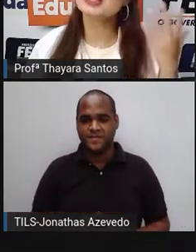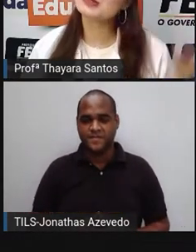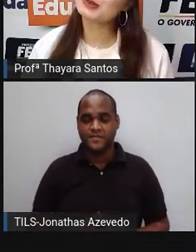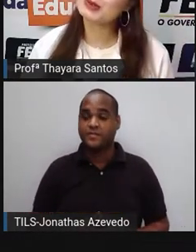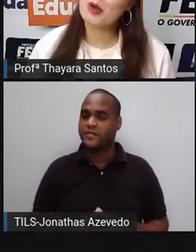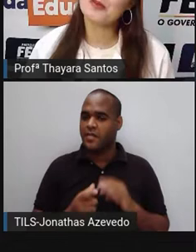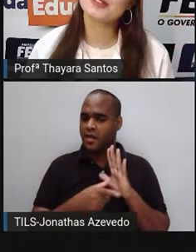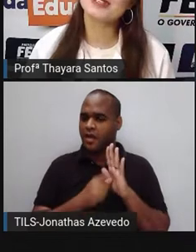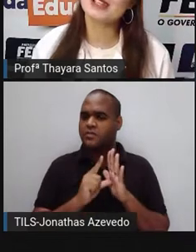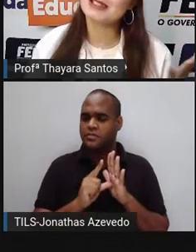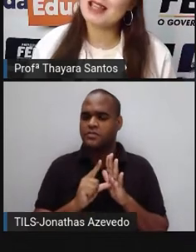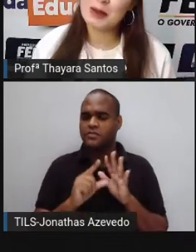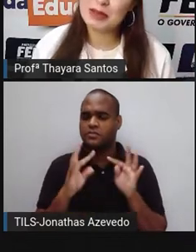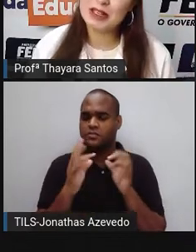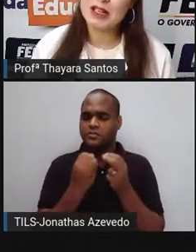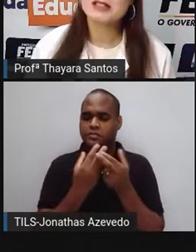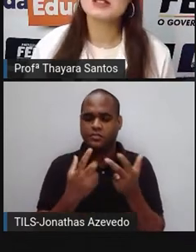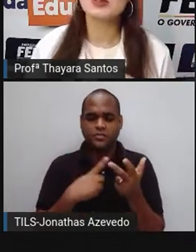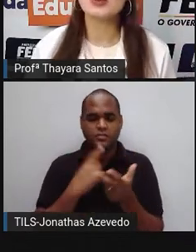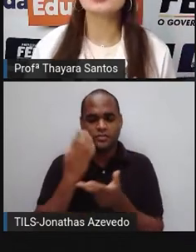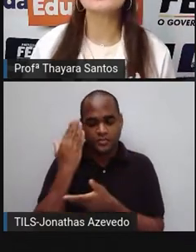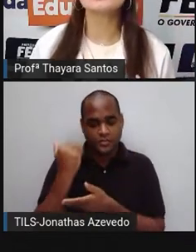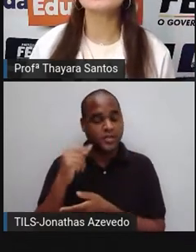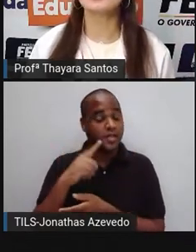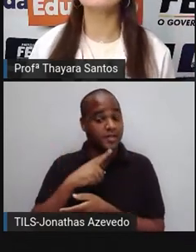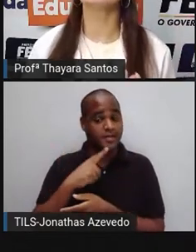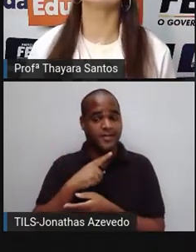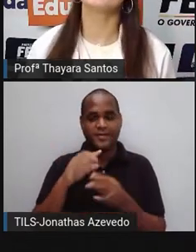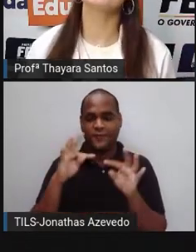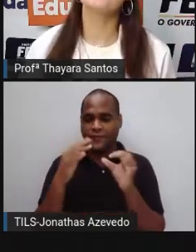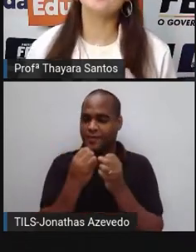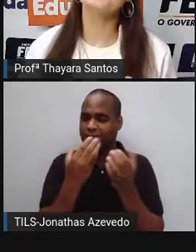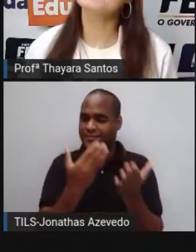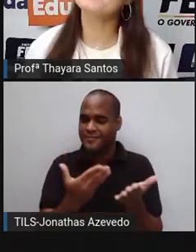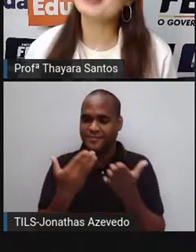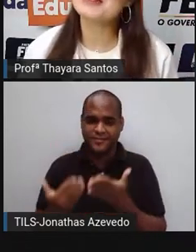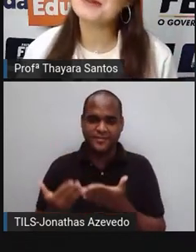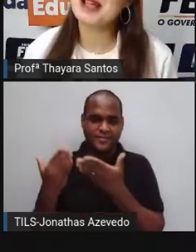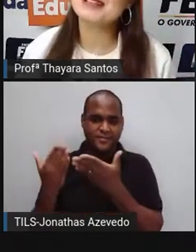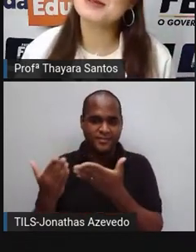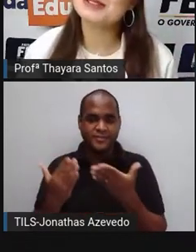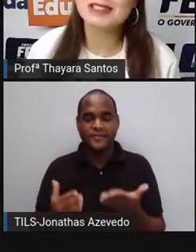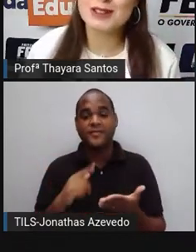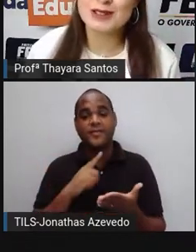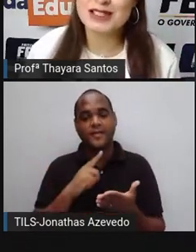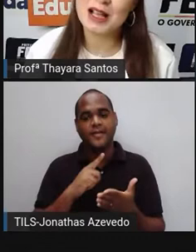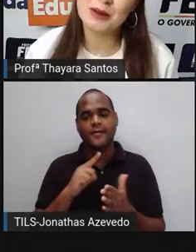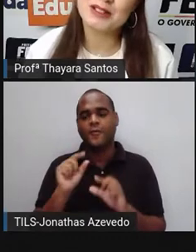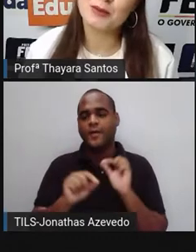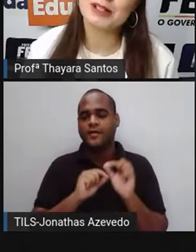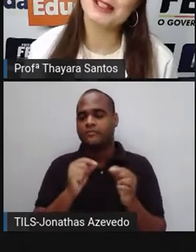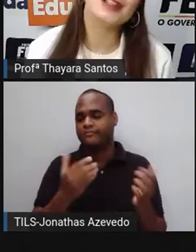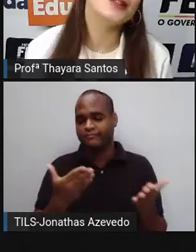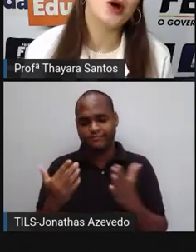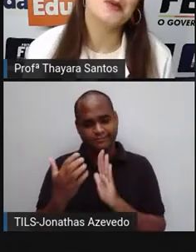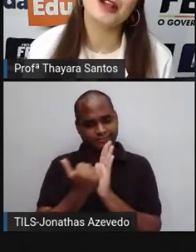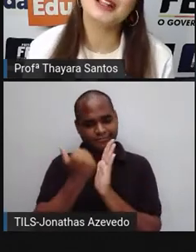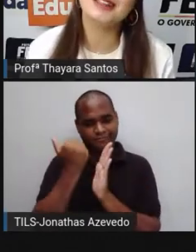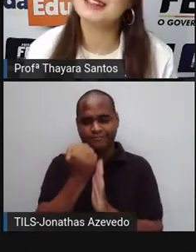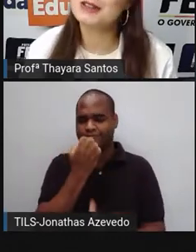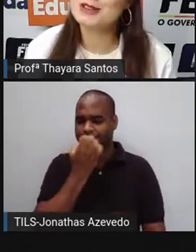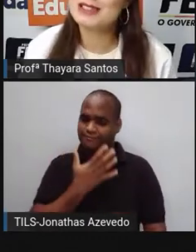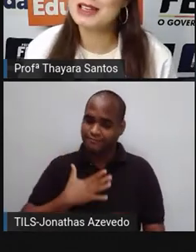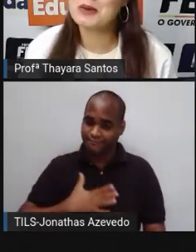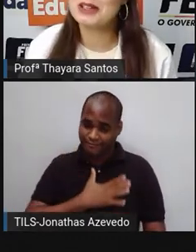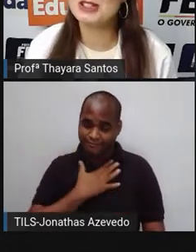Antes de tudo, como vocês já sabem, sejam todos vocês que estão aí do outro lado muito bem-vindos a mais uma das nossas aulas. É um prazer enorme, uma